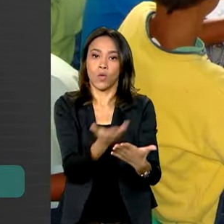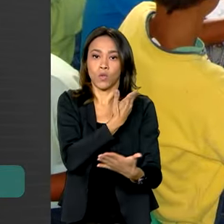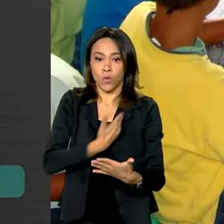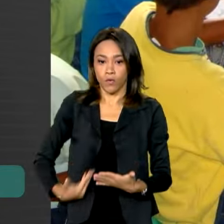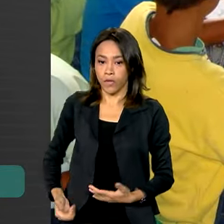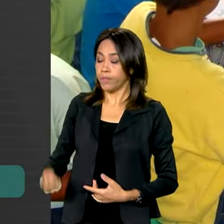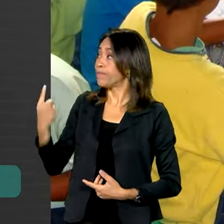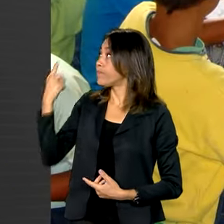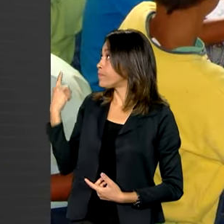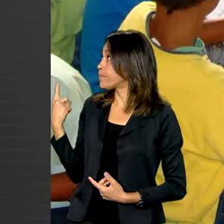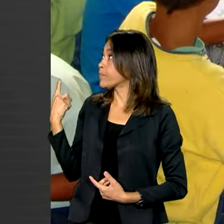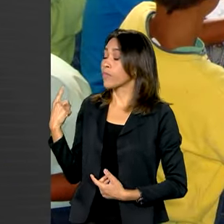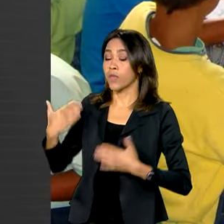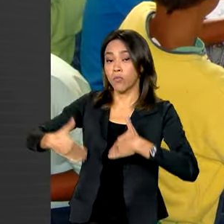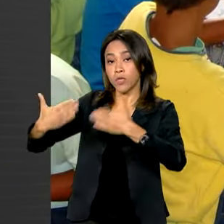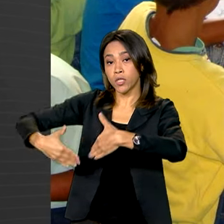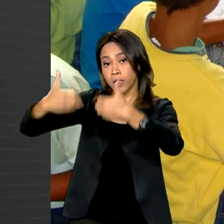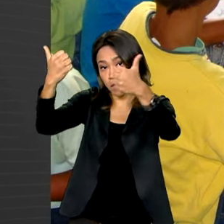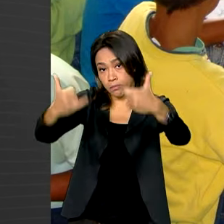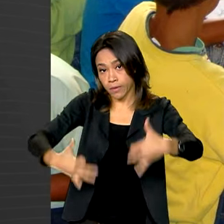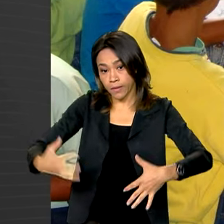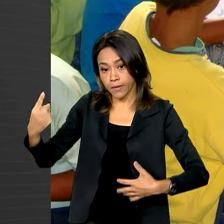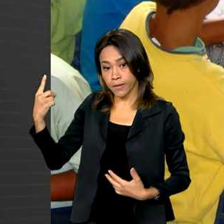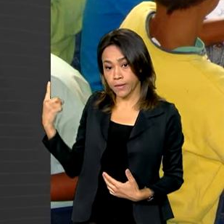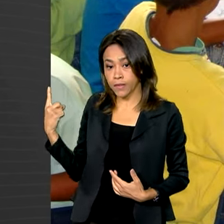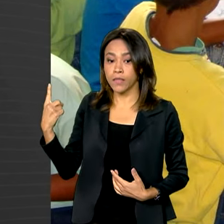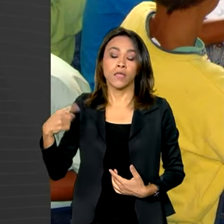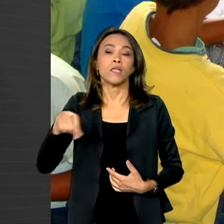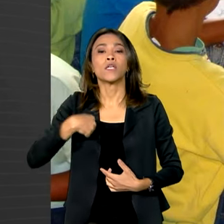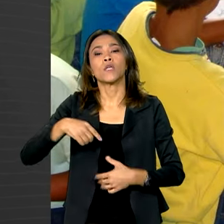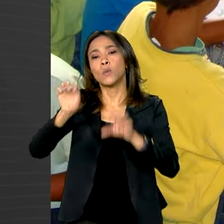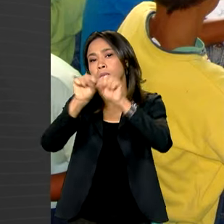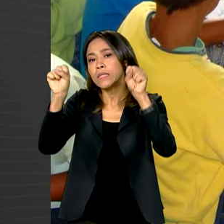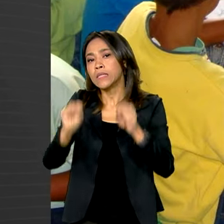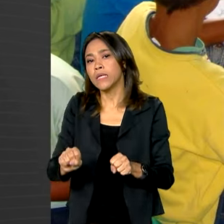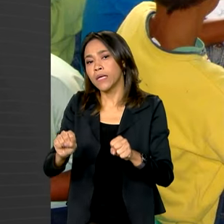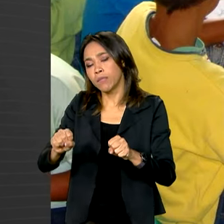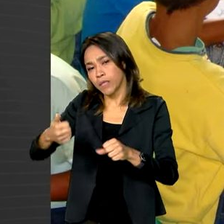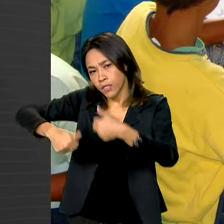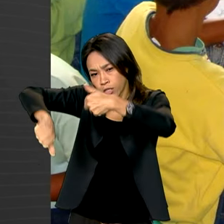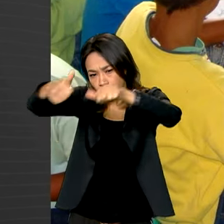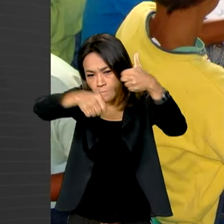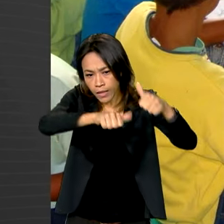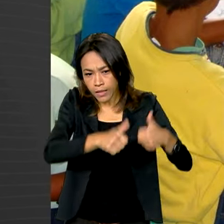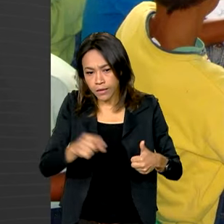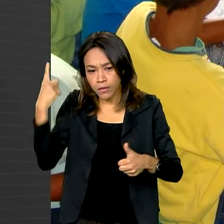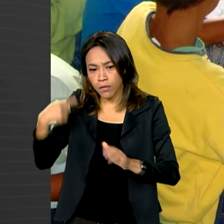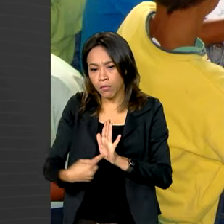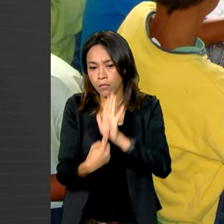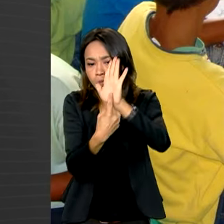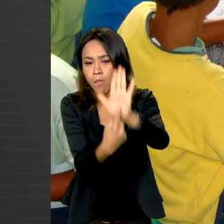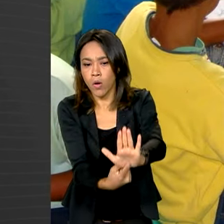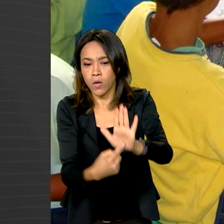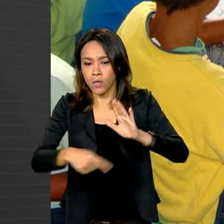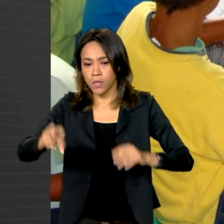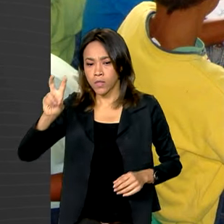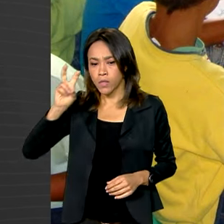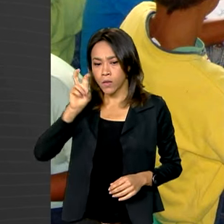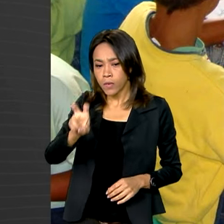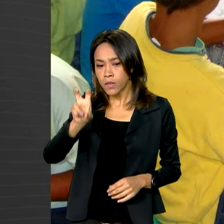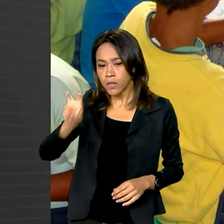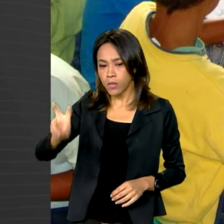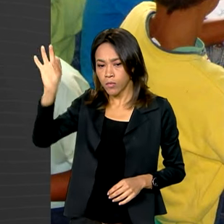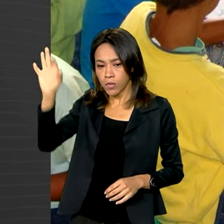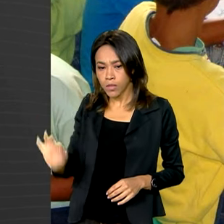Ministério da Educação, em 2019, o Sistema de Avaliação da Educação Básica apontava que 55%